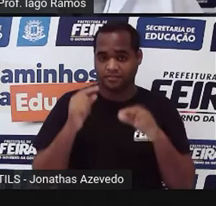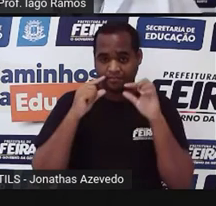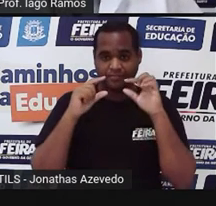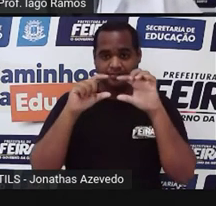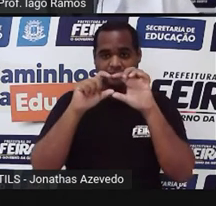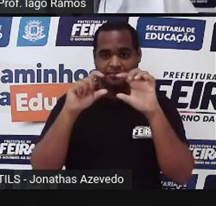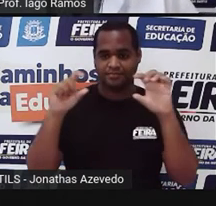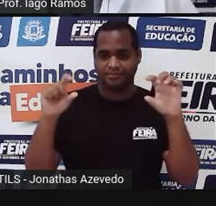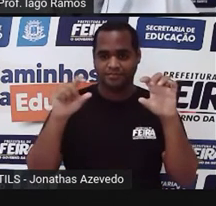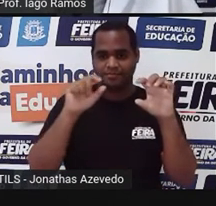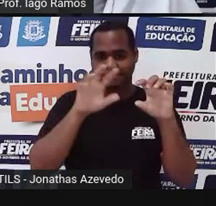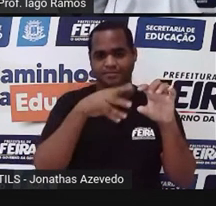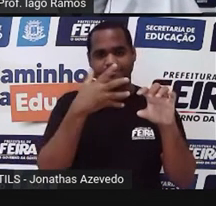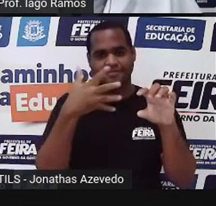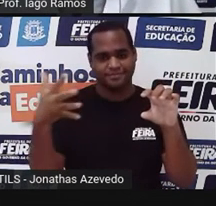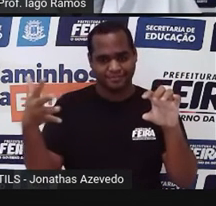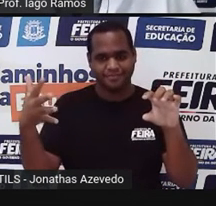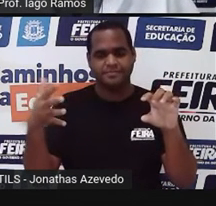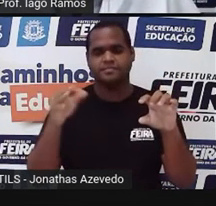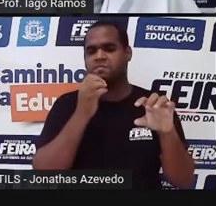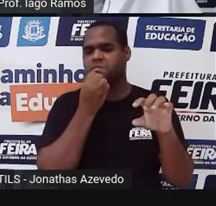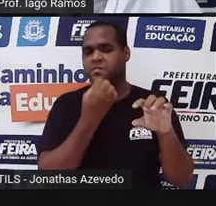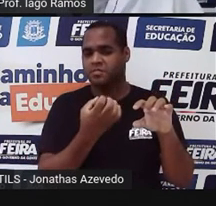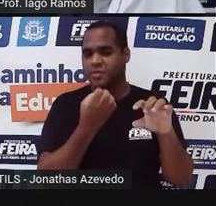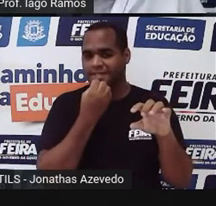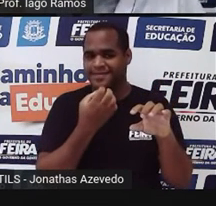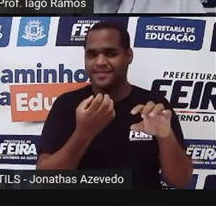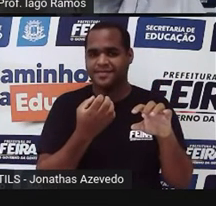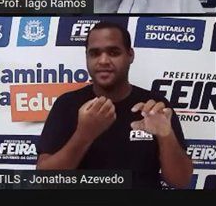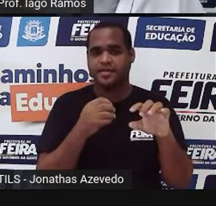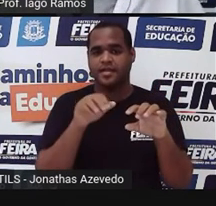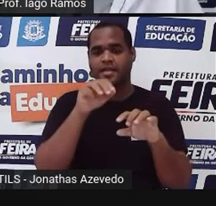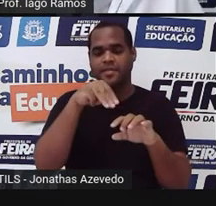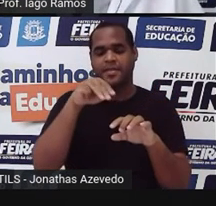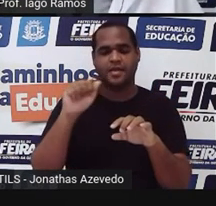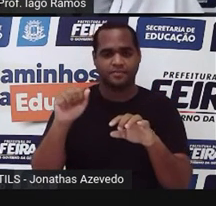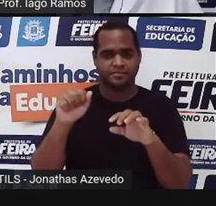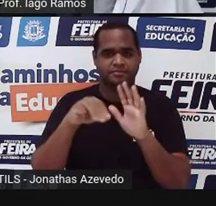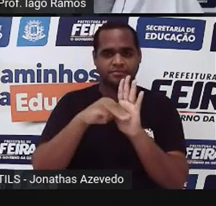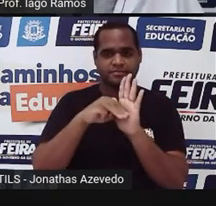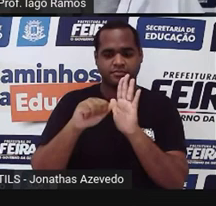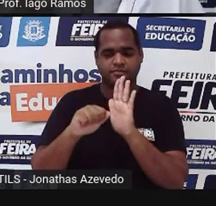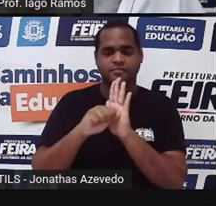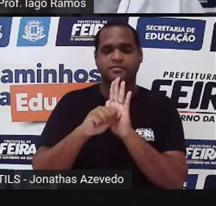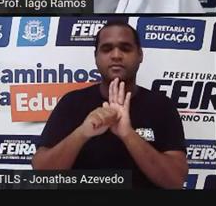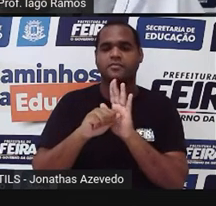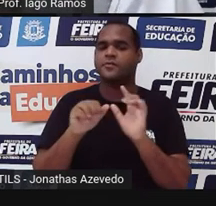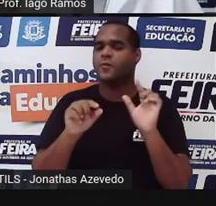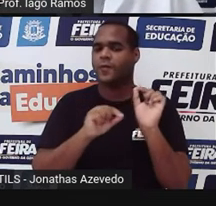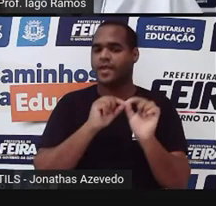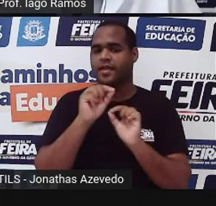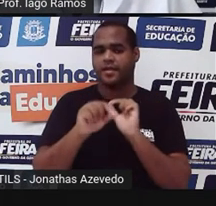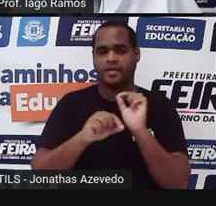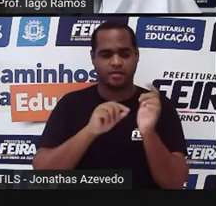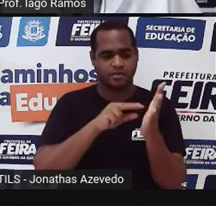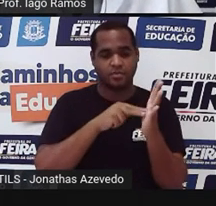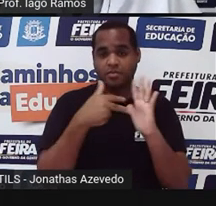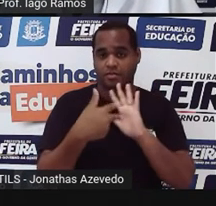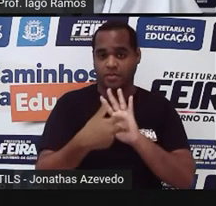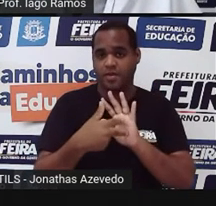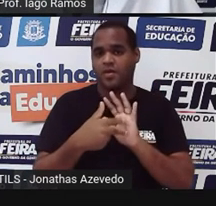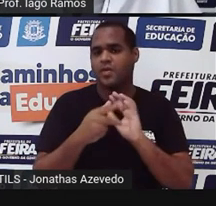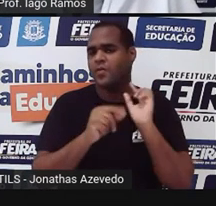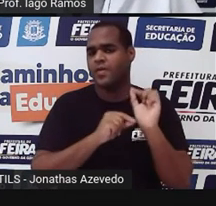Fiz esse mapazinho mental bem bacana, né? Média aritmética, qual é o significado dela? O que é que significa